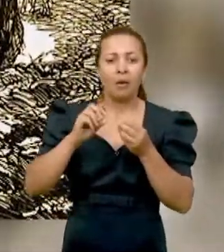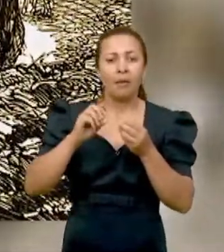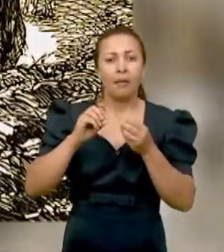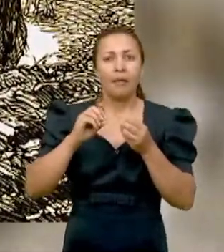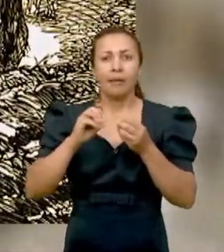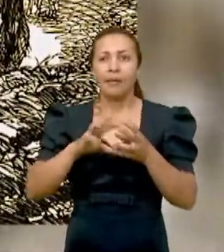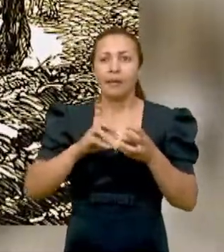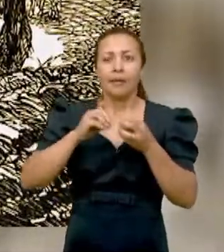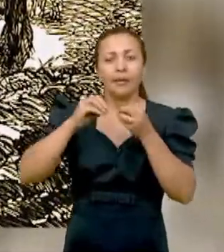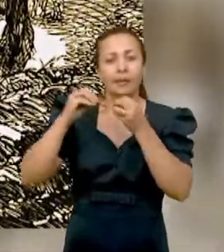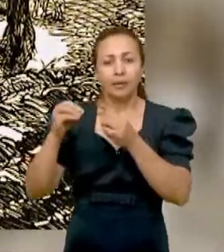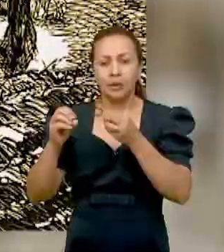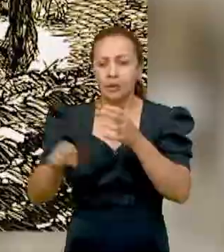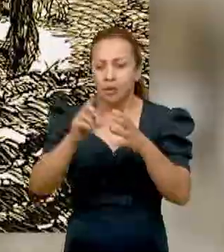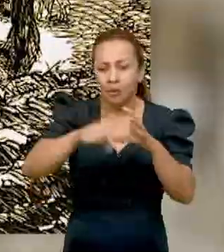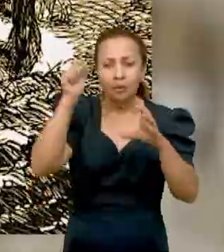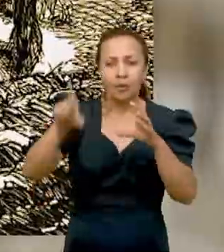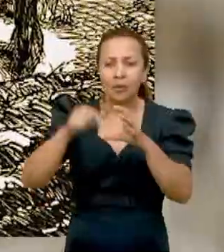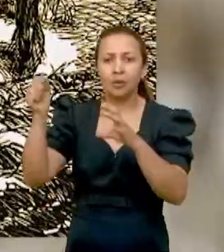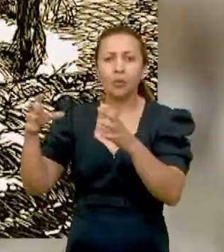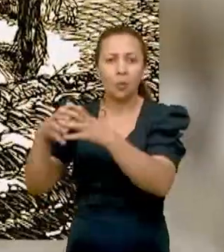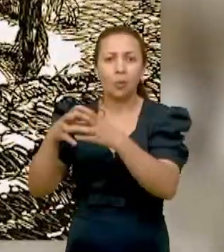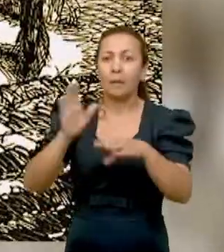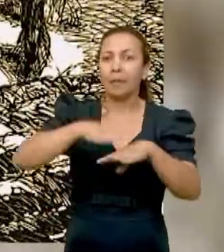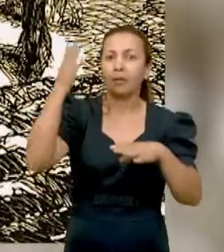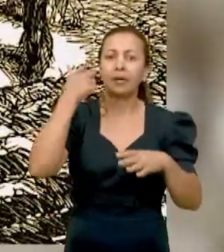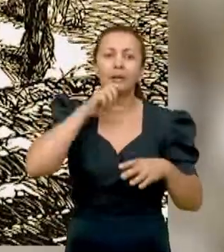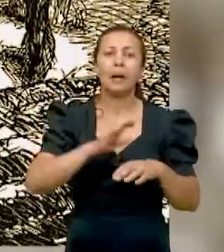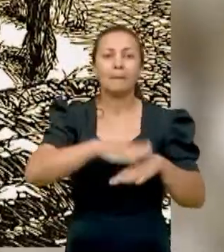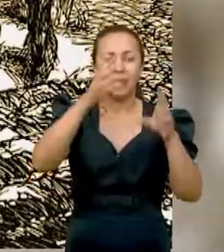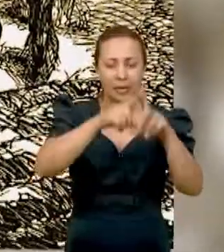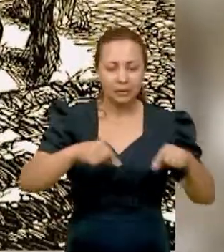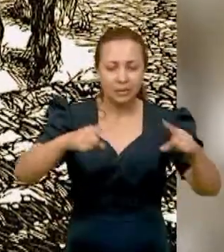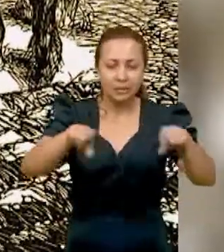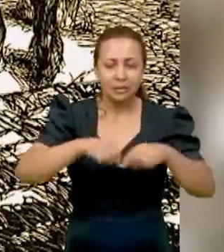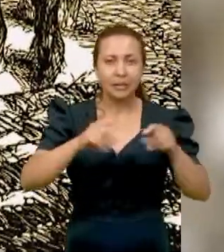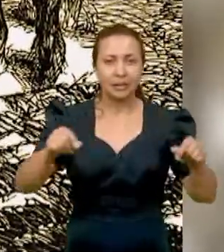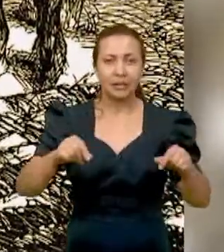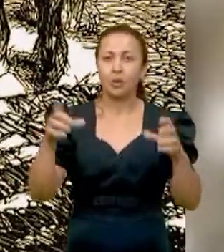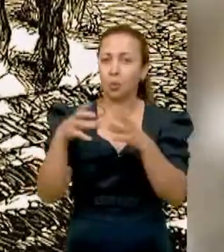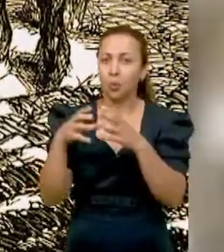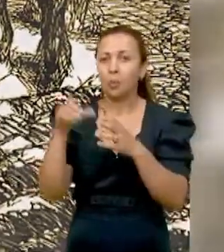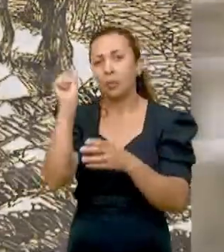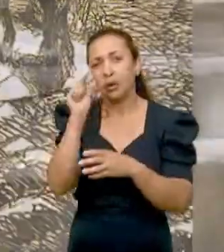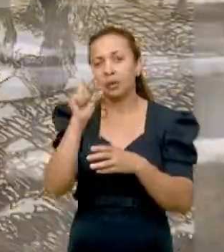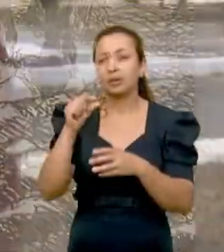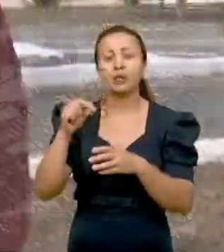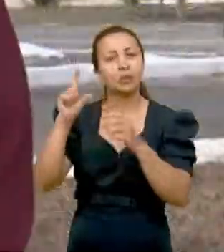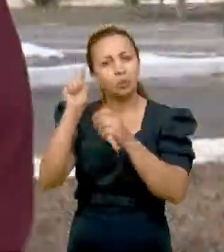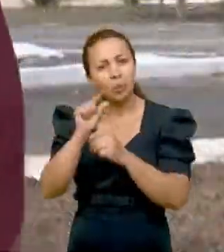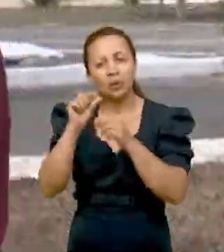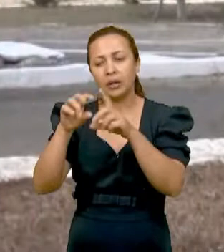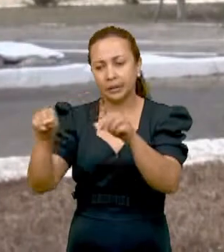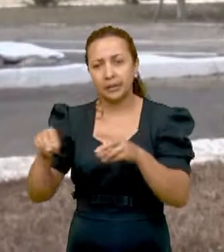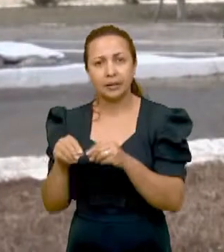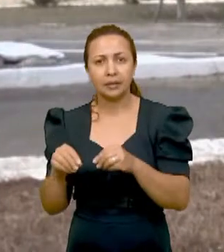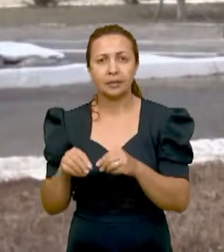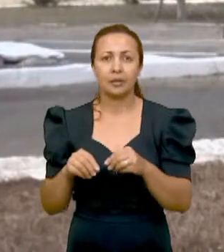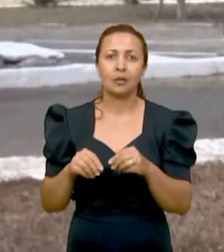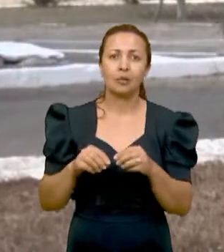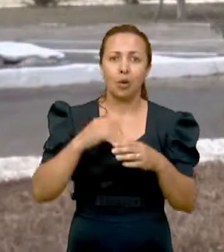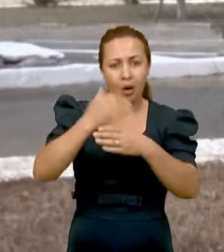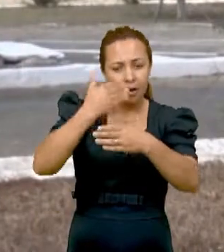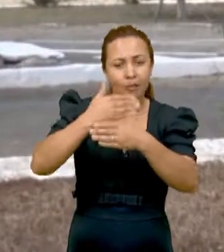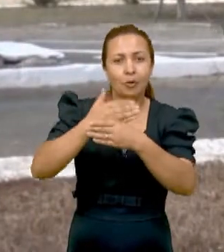procedimentos comuns e bem simples, de acordo com seus recursos. Por exemplo, a posse da terra,